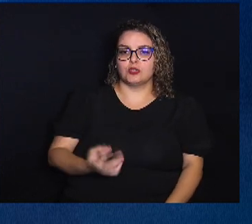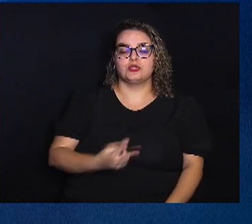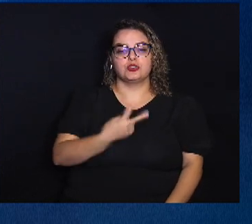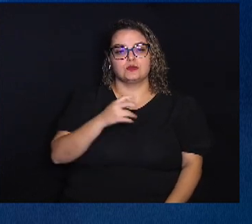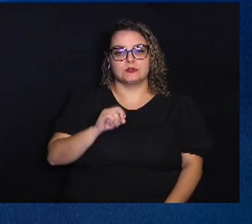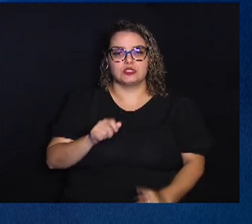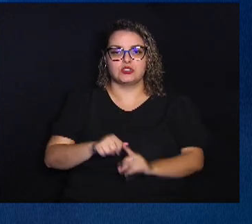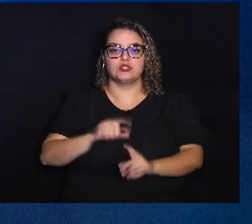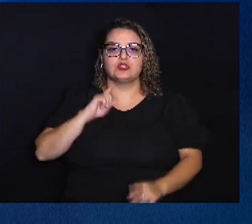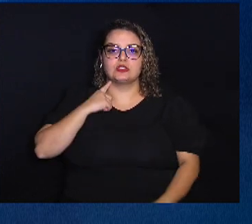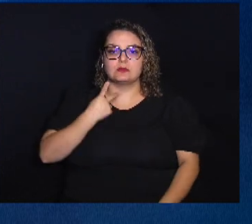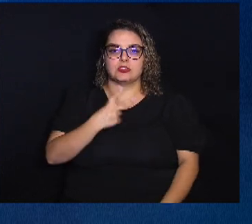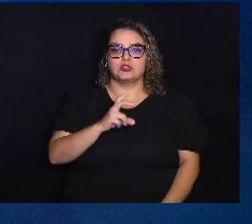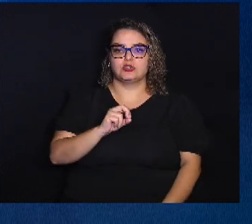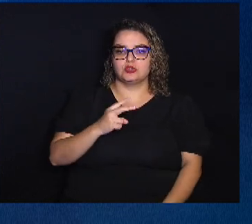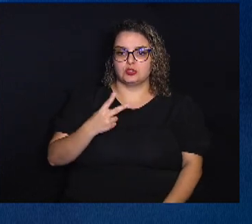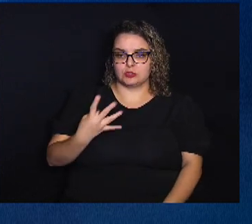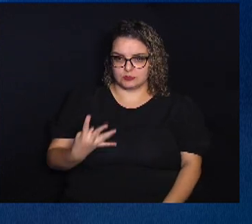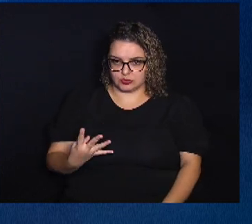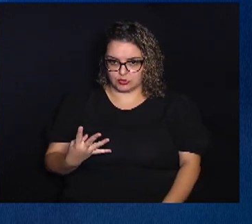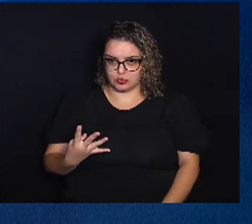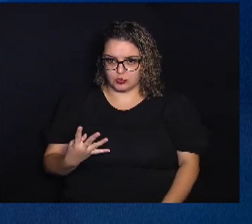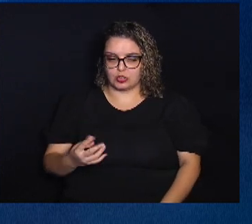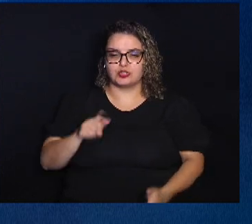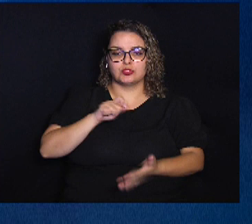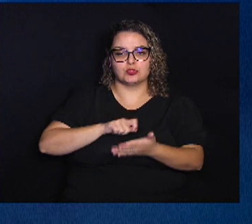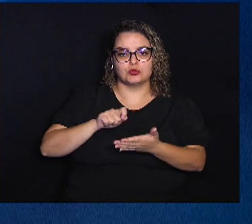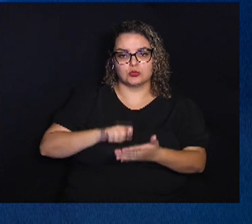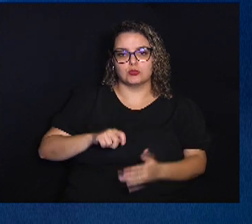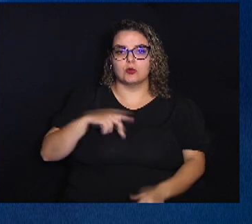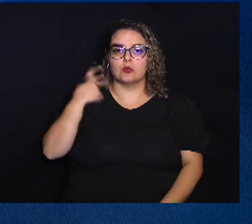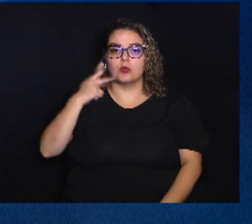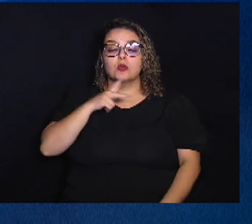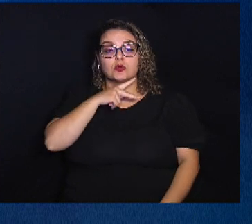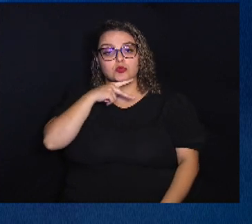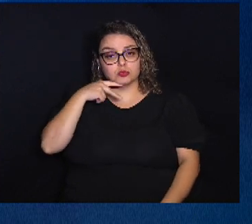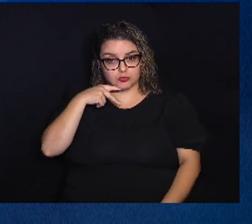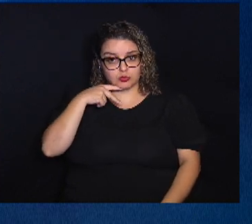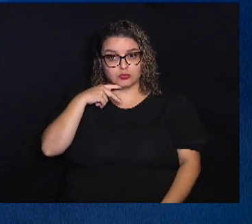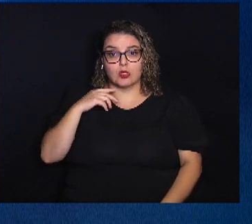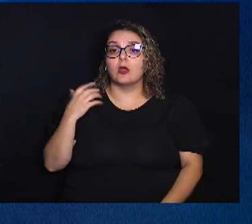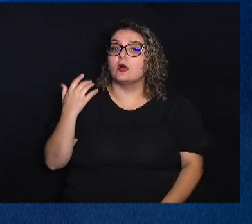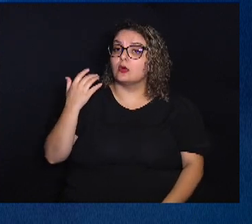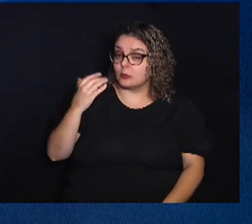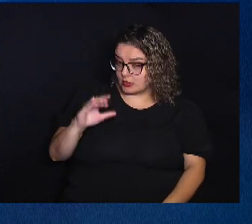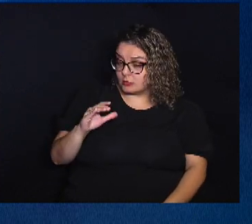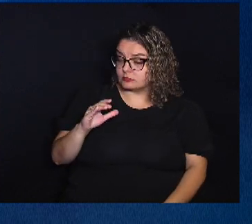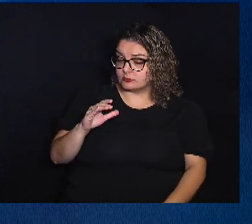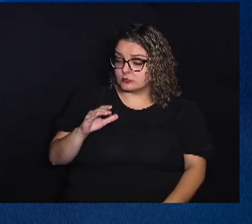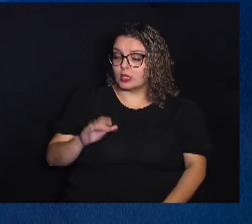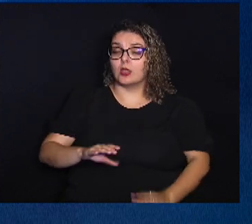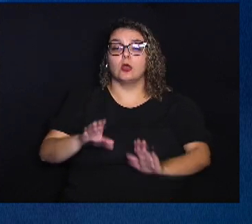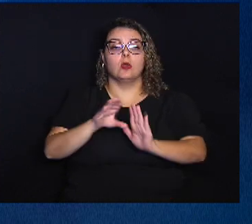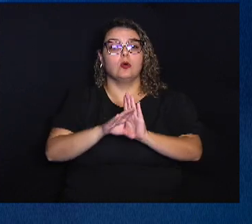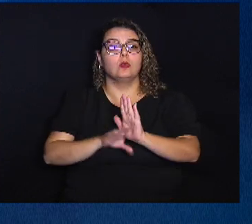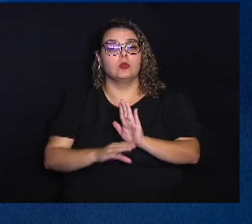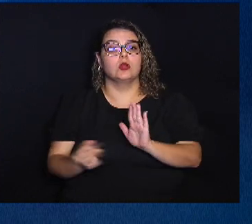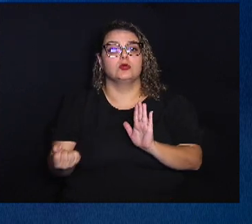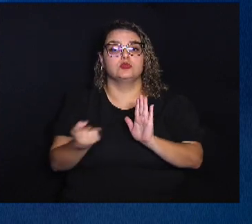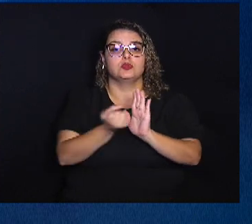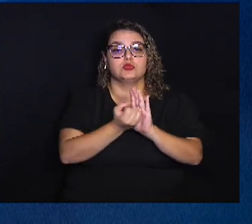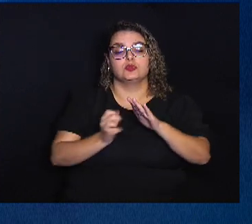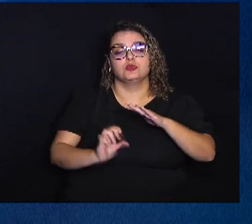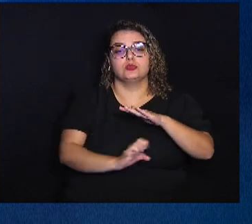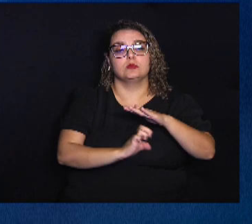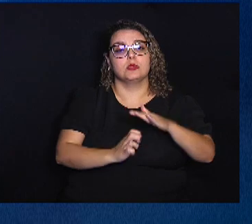maio De 2024 De autoria Do vereador Permínio Monteiro Que institui O programa Selo Empresa